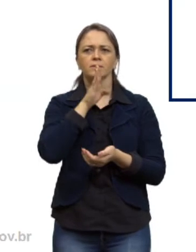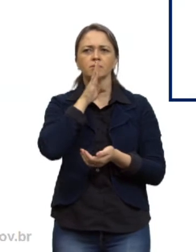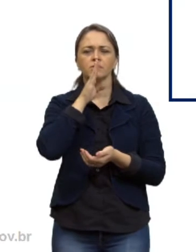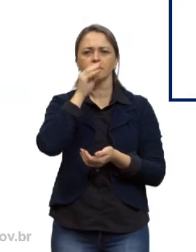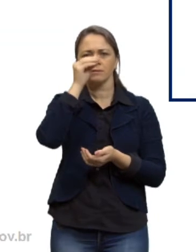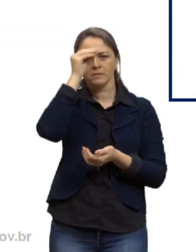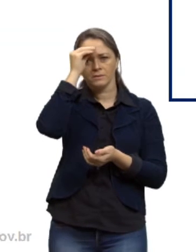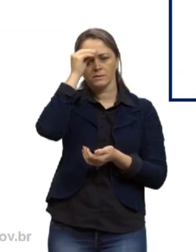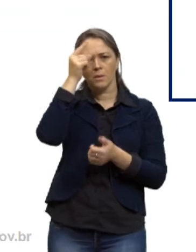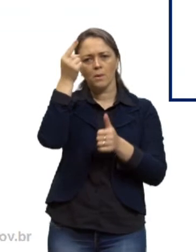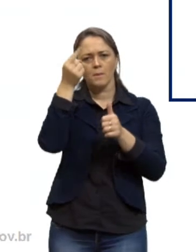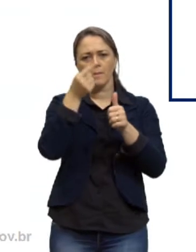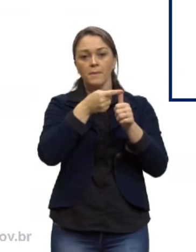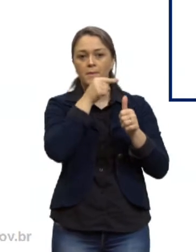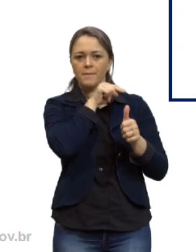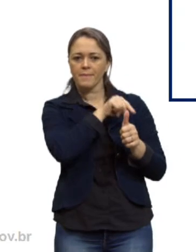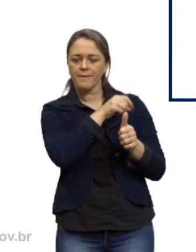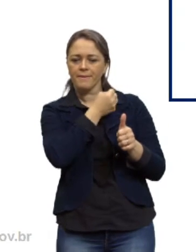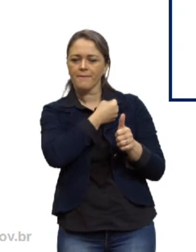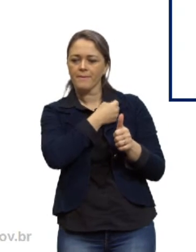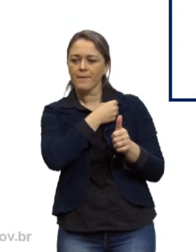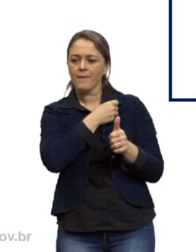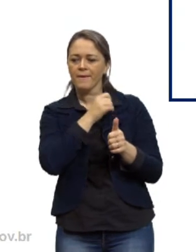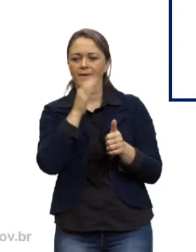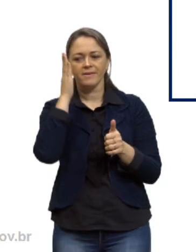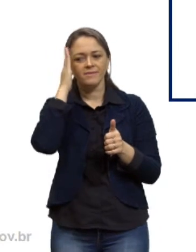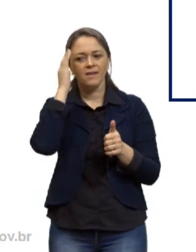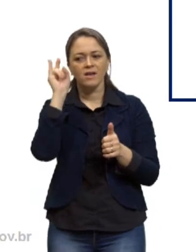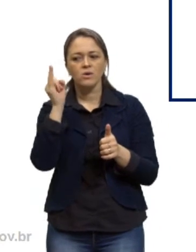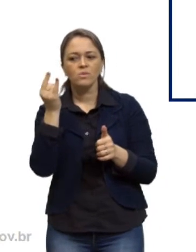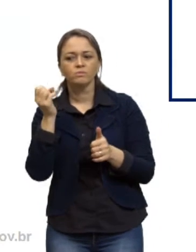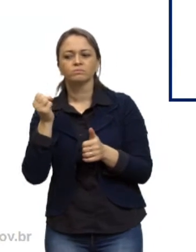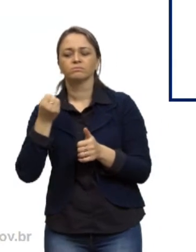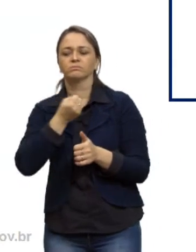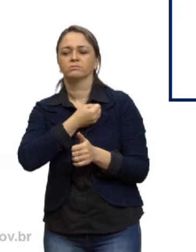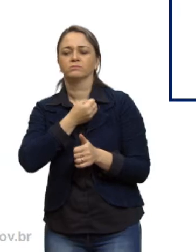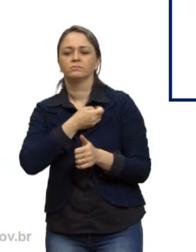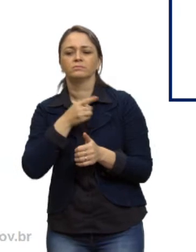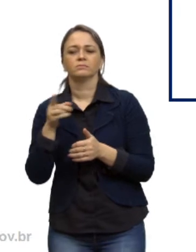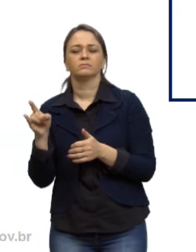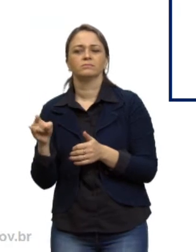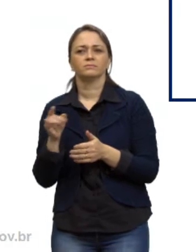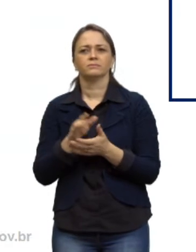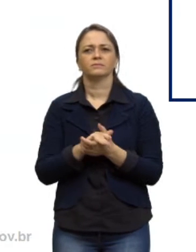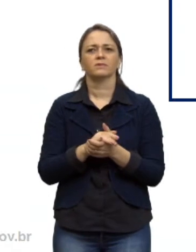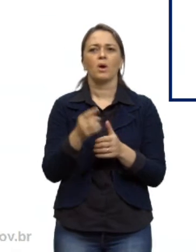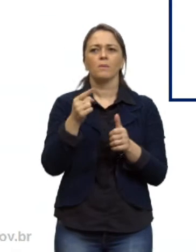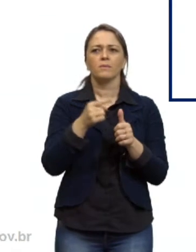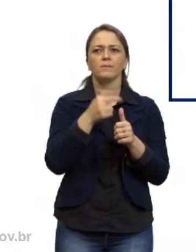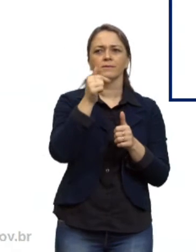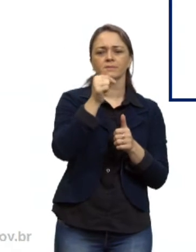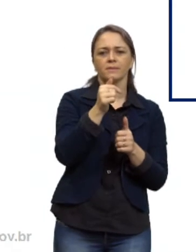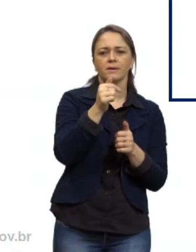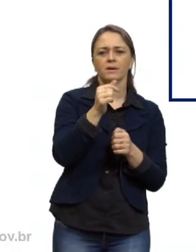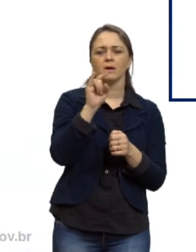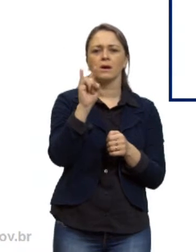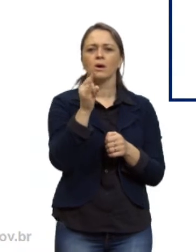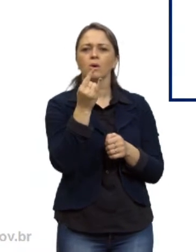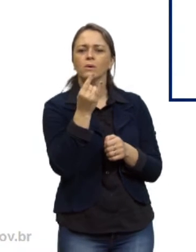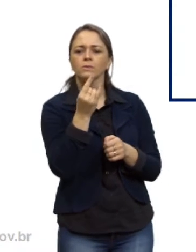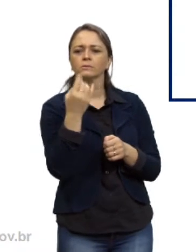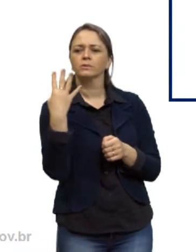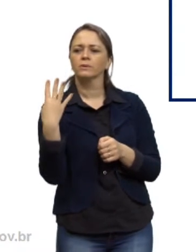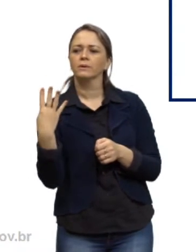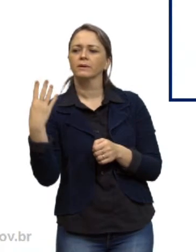primeiro e estou conhecendo o último. De modo que o primeiro termo é sete e o último termo é